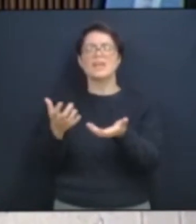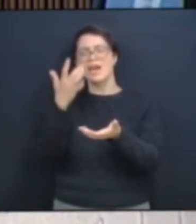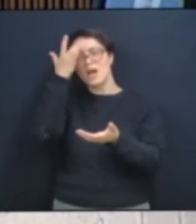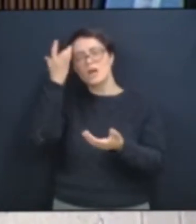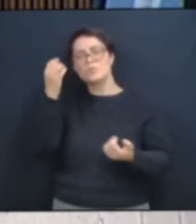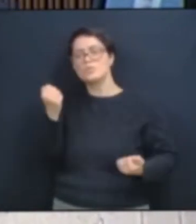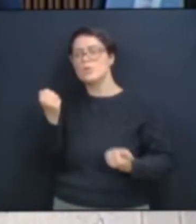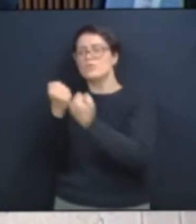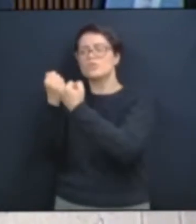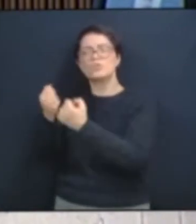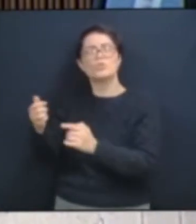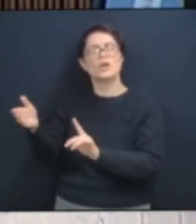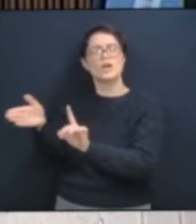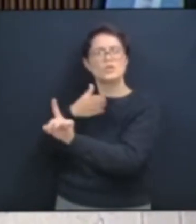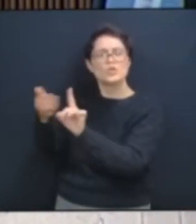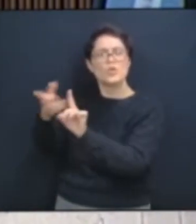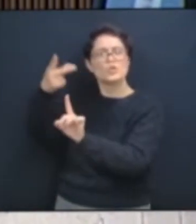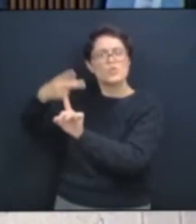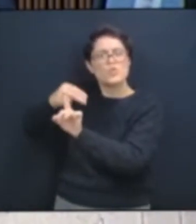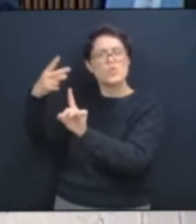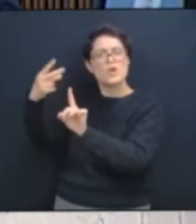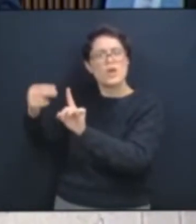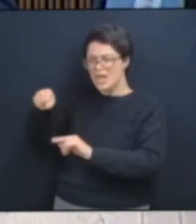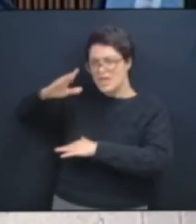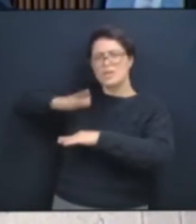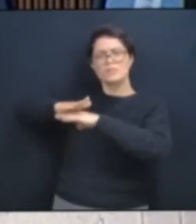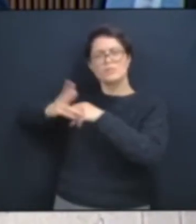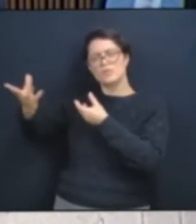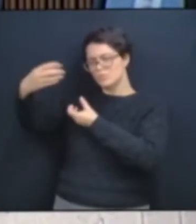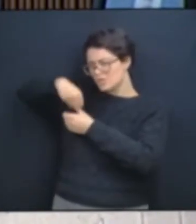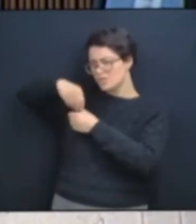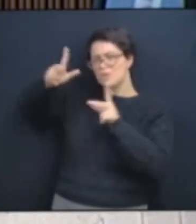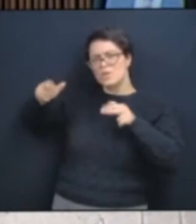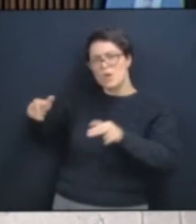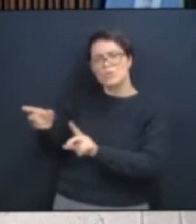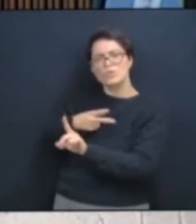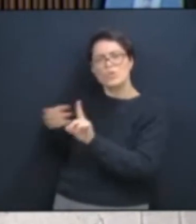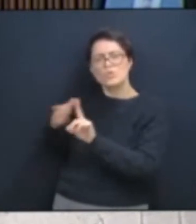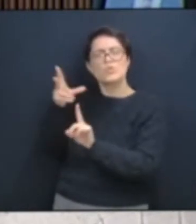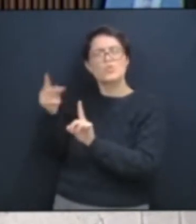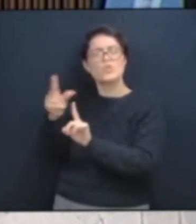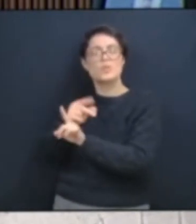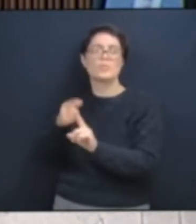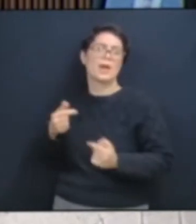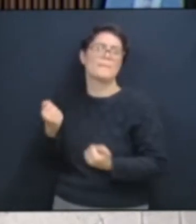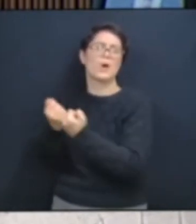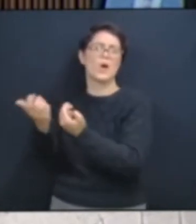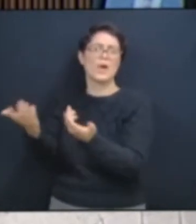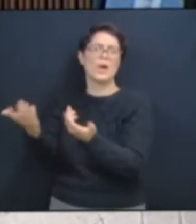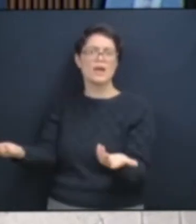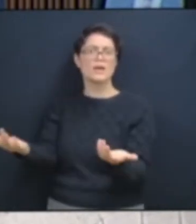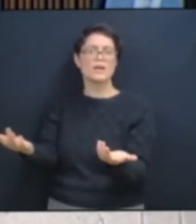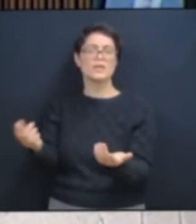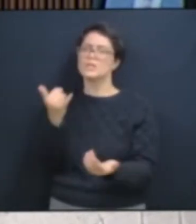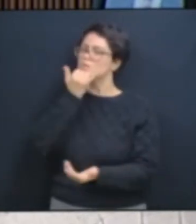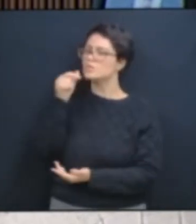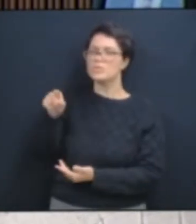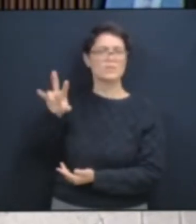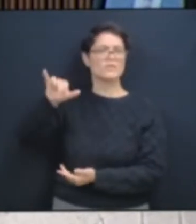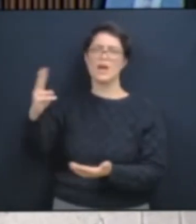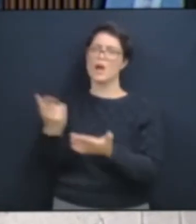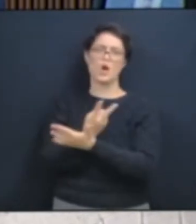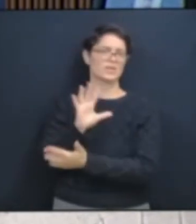tortura é torturador, sim, não tem outro nome para isso. Não vai acontecer. Não vai acontecer.